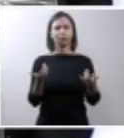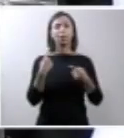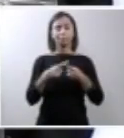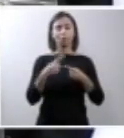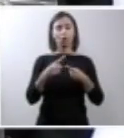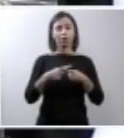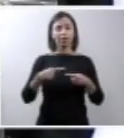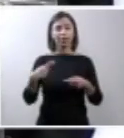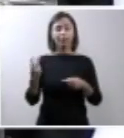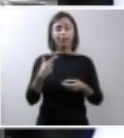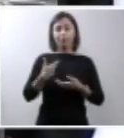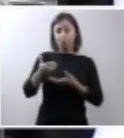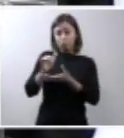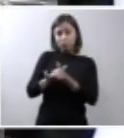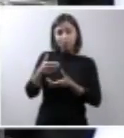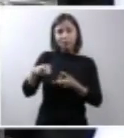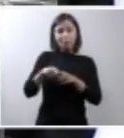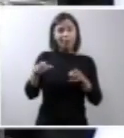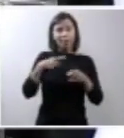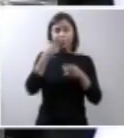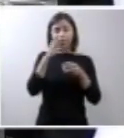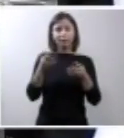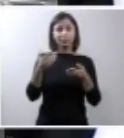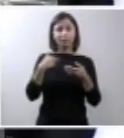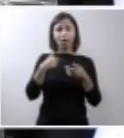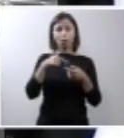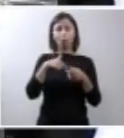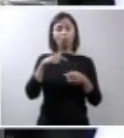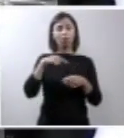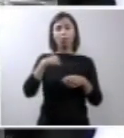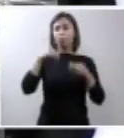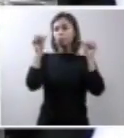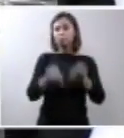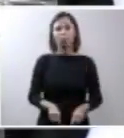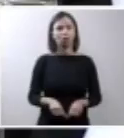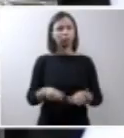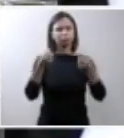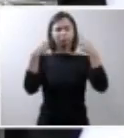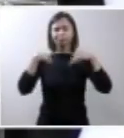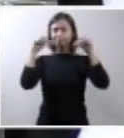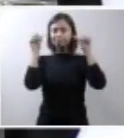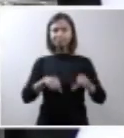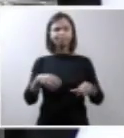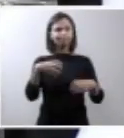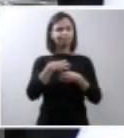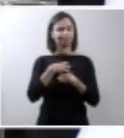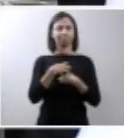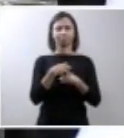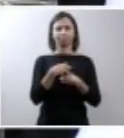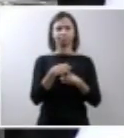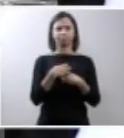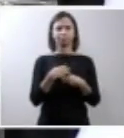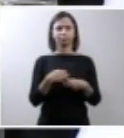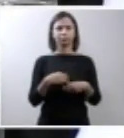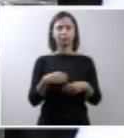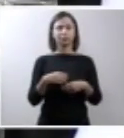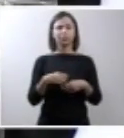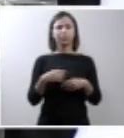Não tem que dar apoio ao outro, mas quase que quem desabava mais era eu. Então, assim, eu sempre procurei